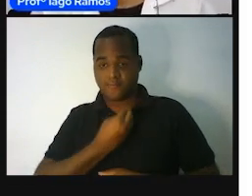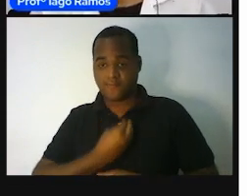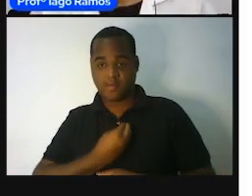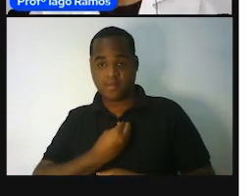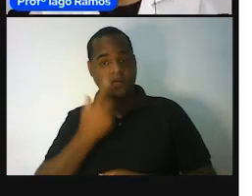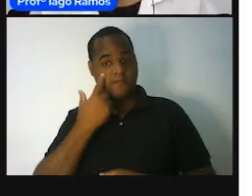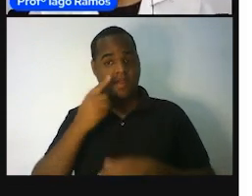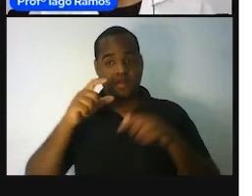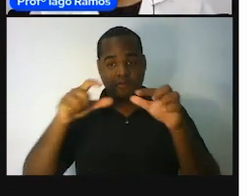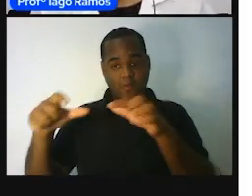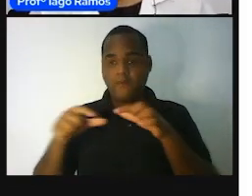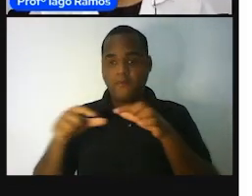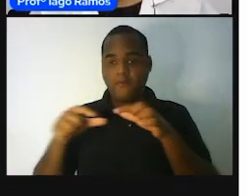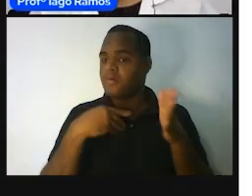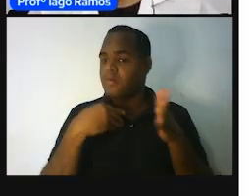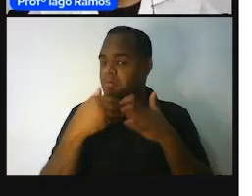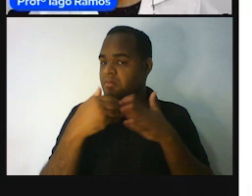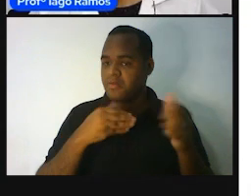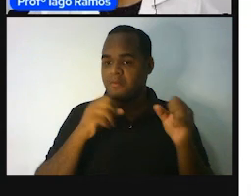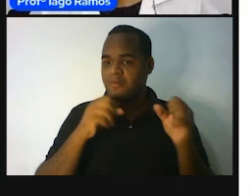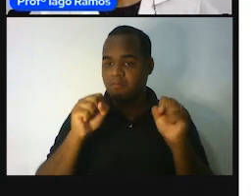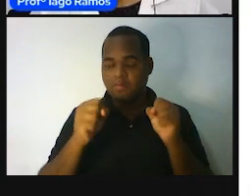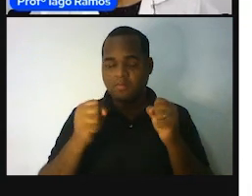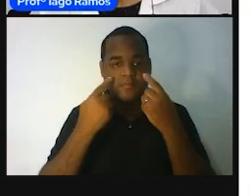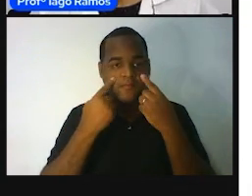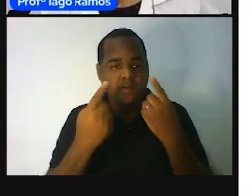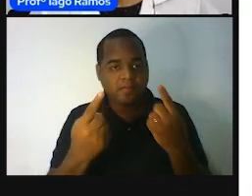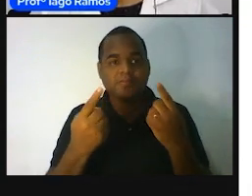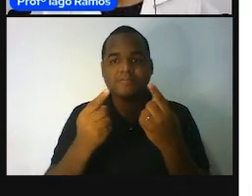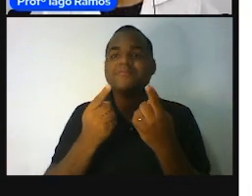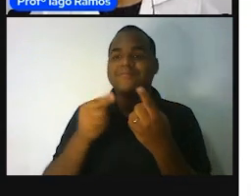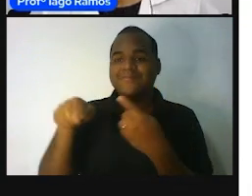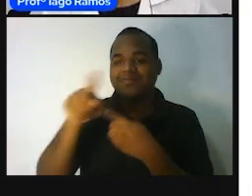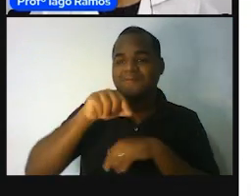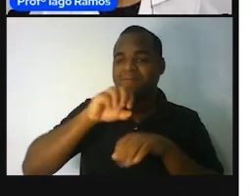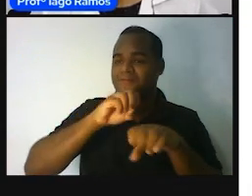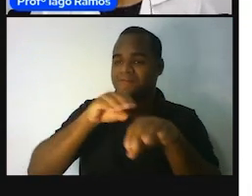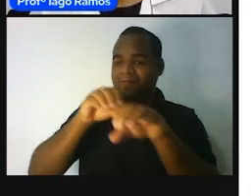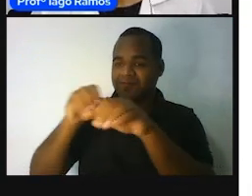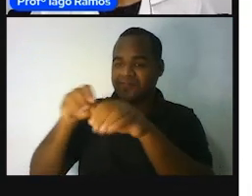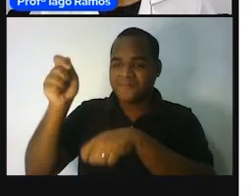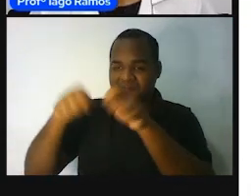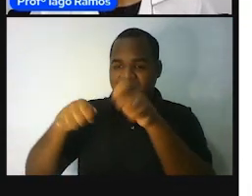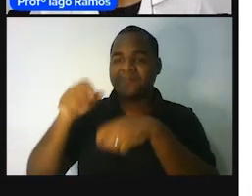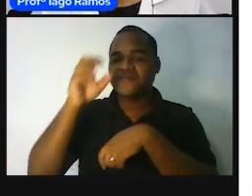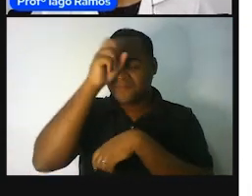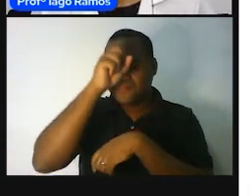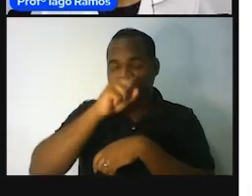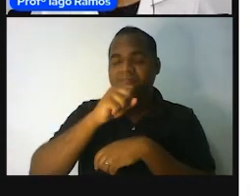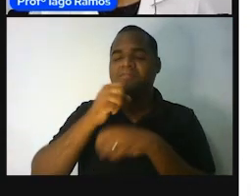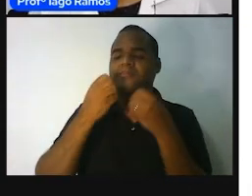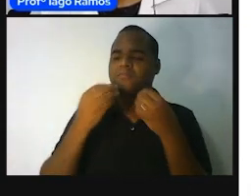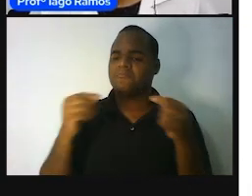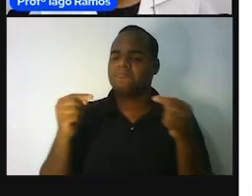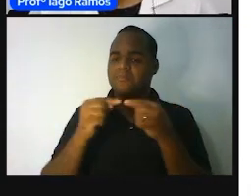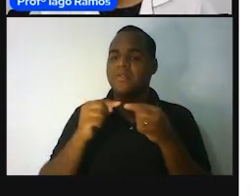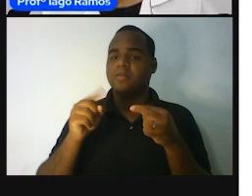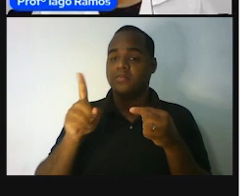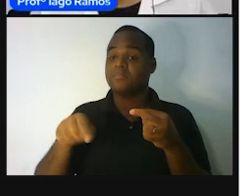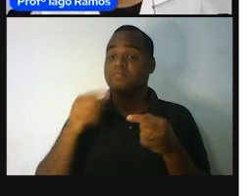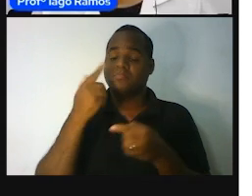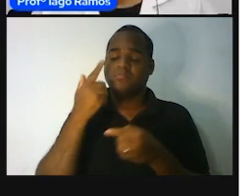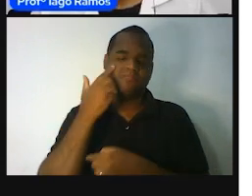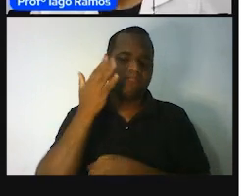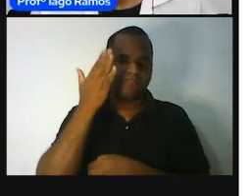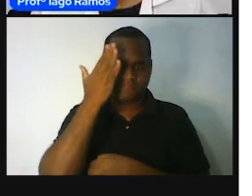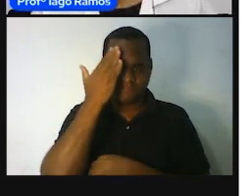assistindo a essa aula, tudo tem nenhuma medida, certo? Então, eu tenho certeza